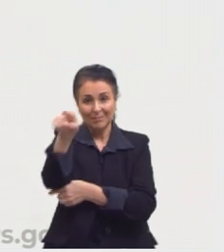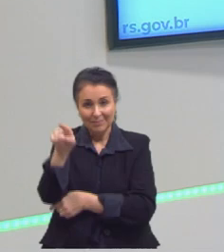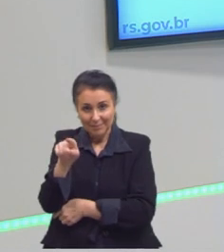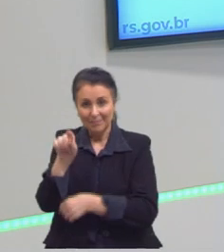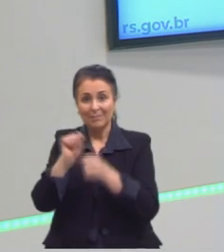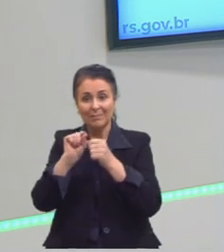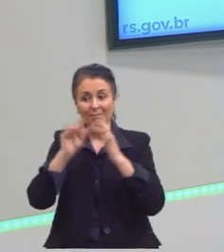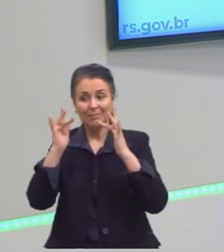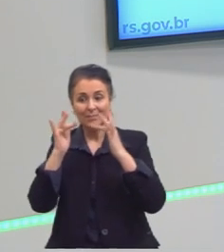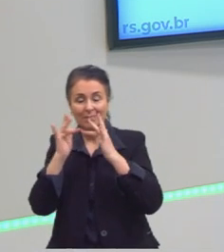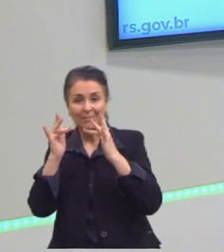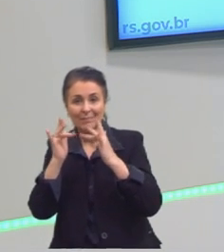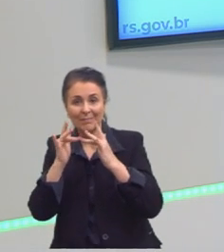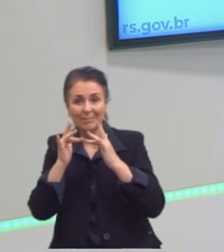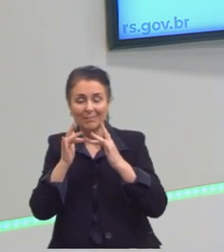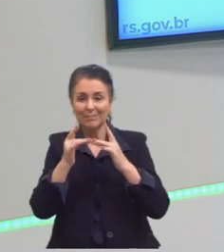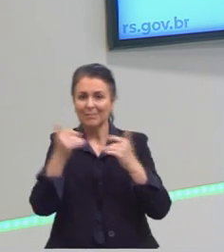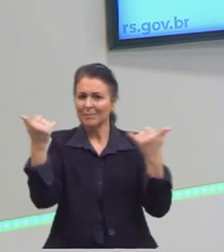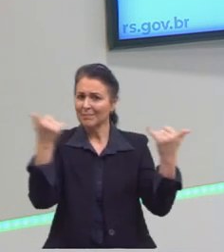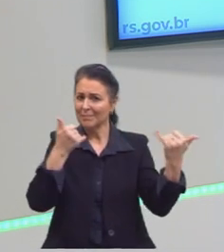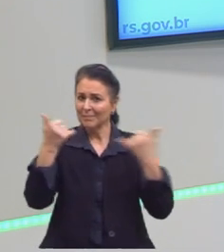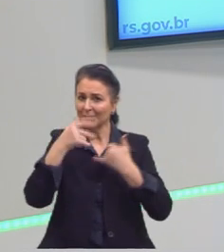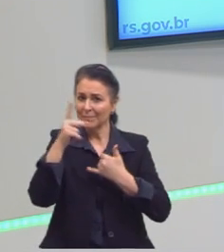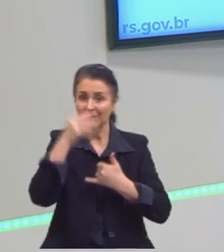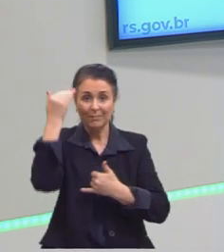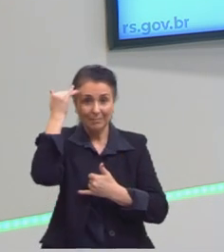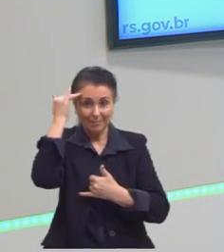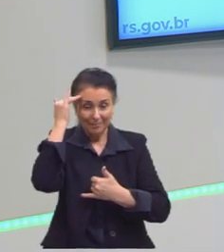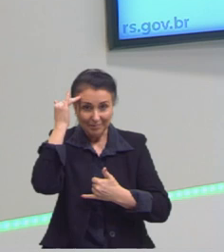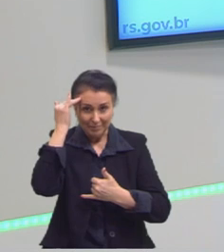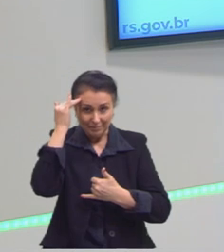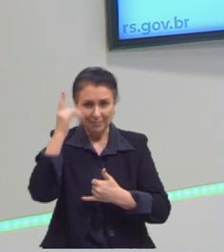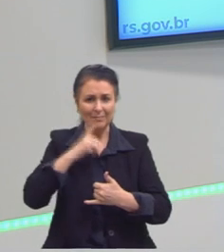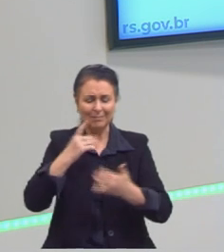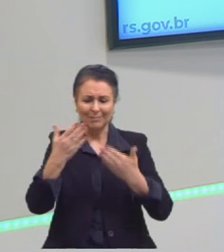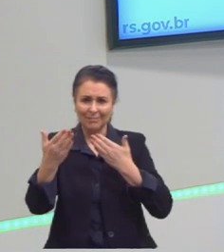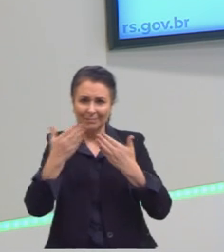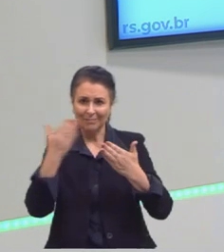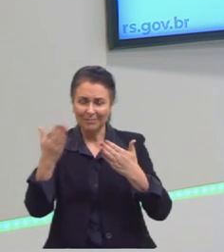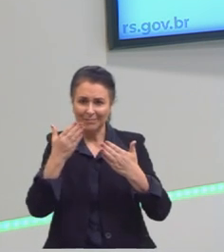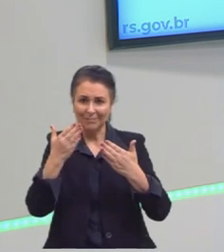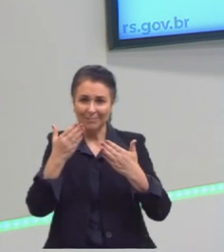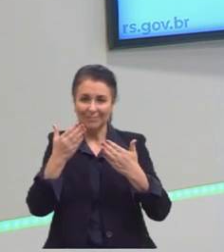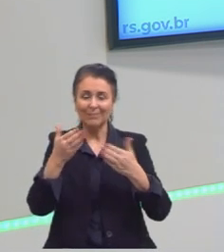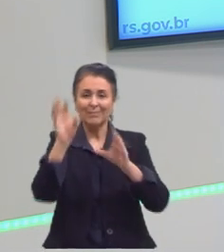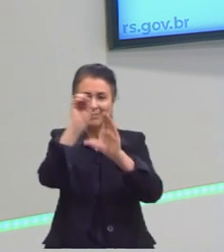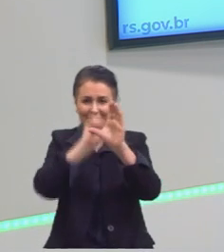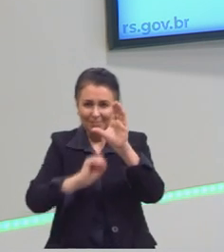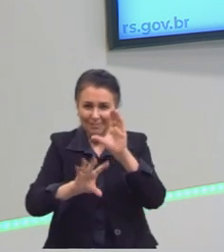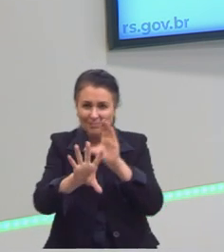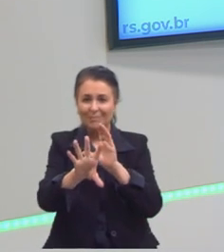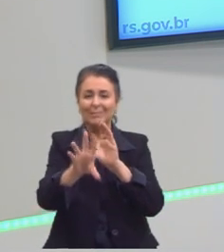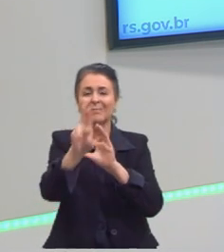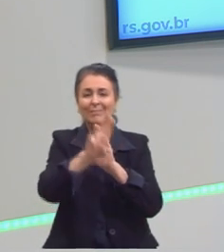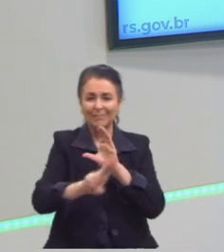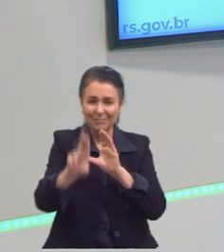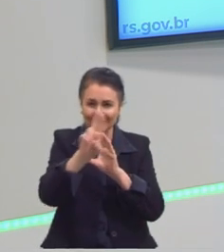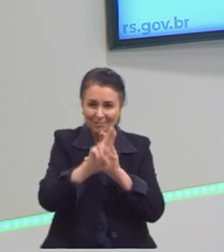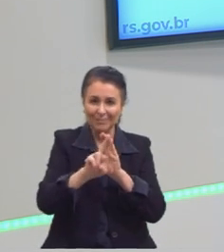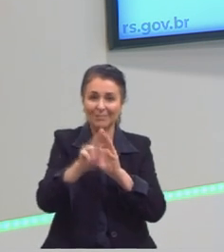contato, digam se vocês entenderam essa relação, se ficou alguma dúvida. Compartilhe essa aula através das suas redes também.